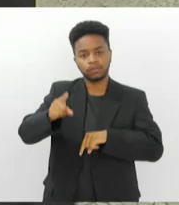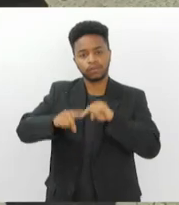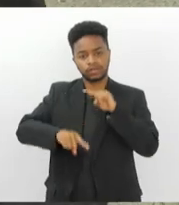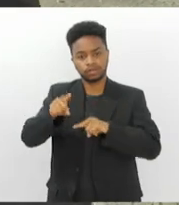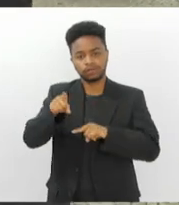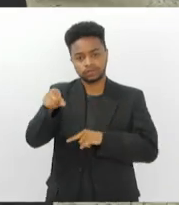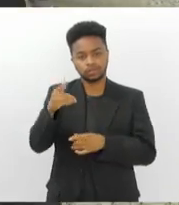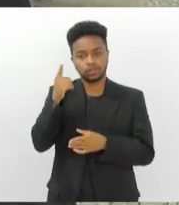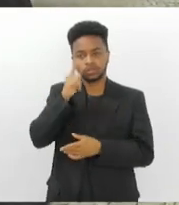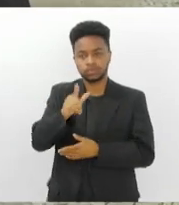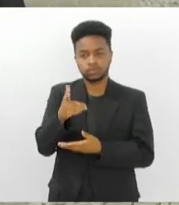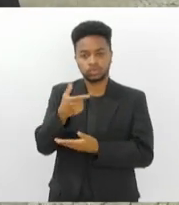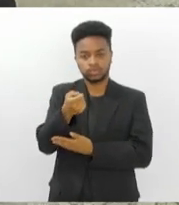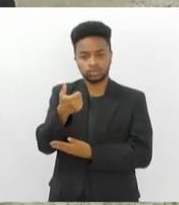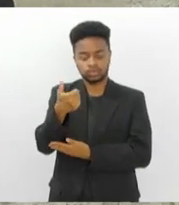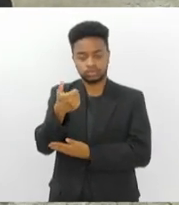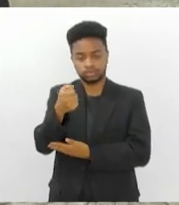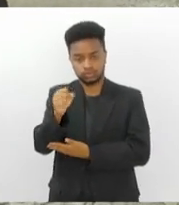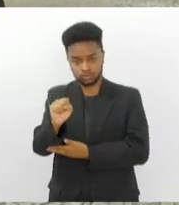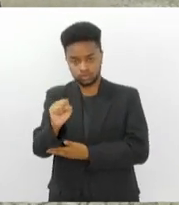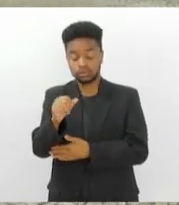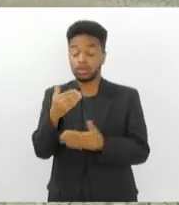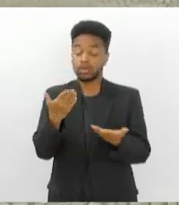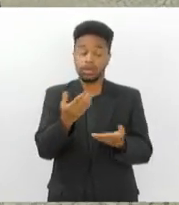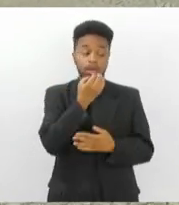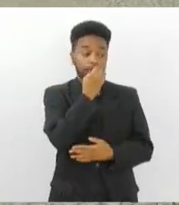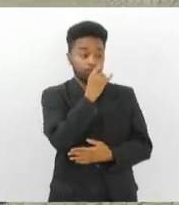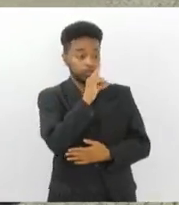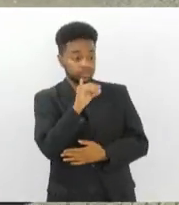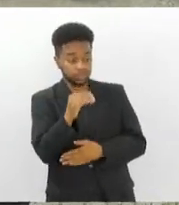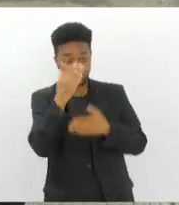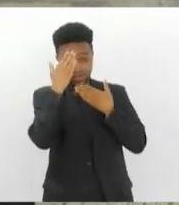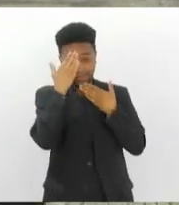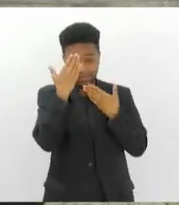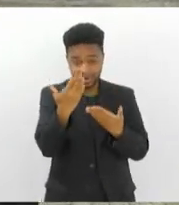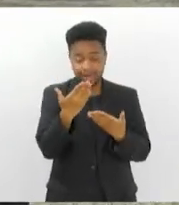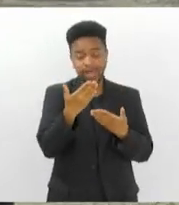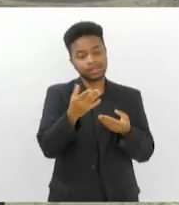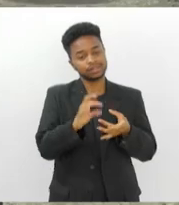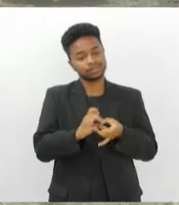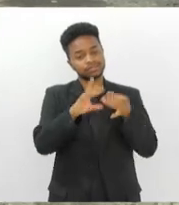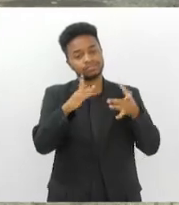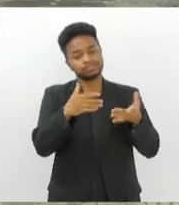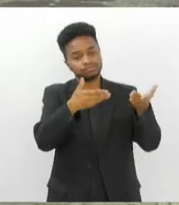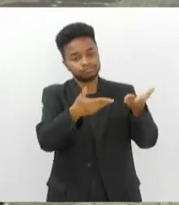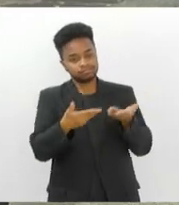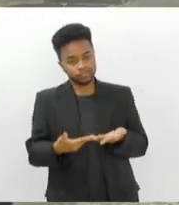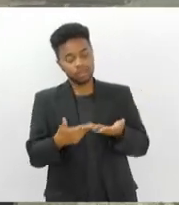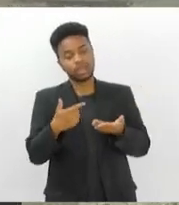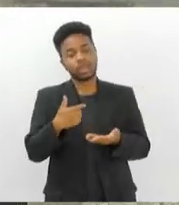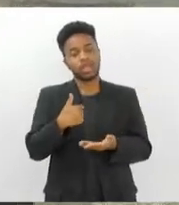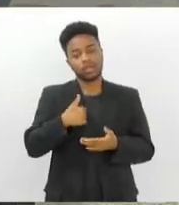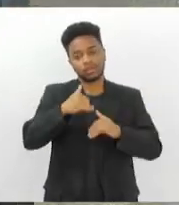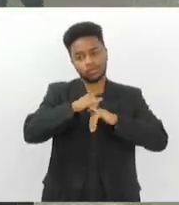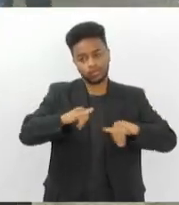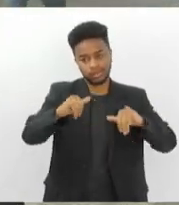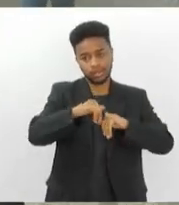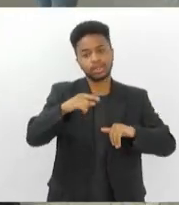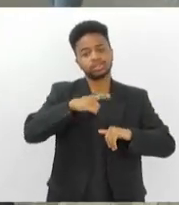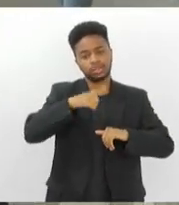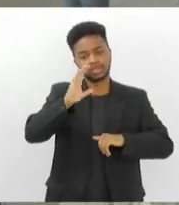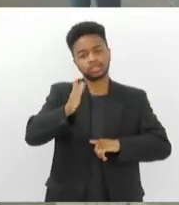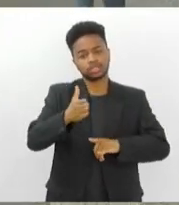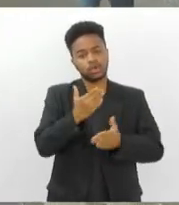Obrigado pelo espaço. E o que eu posso garantir para todos é que as obras estão andando dentro do seu caminho. É claro que nós ainda temos alguns